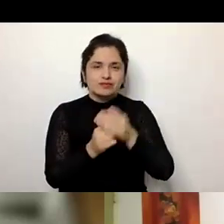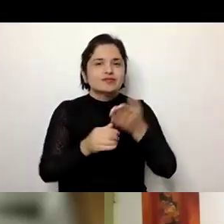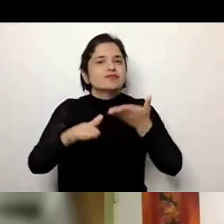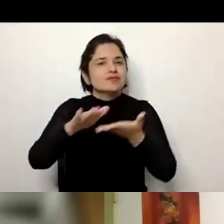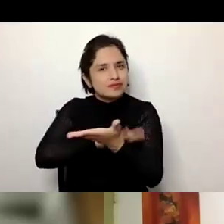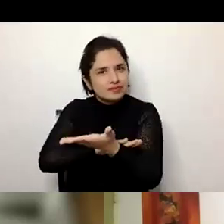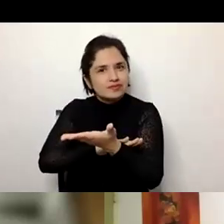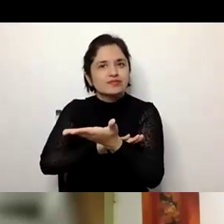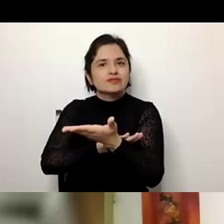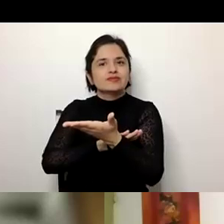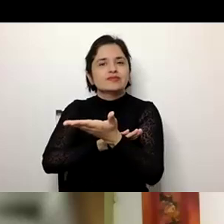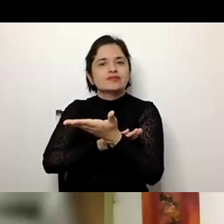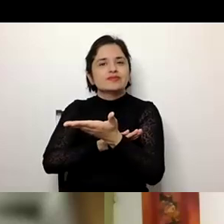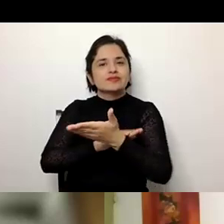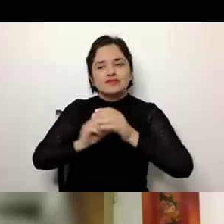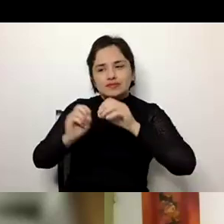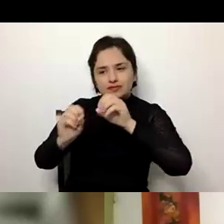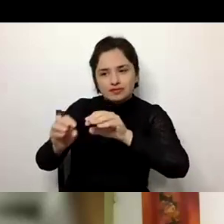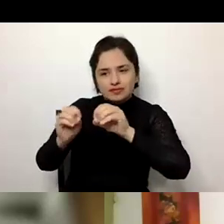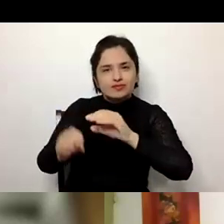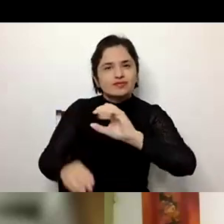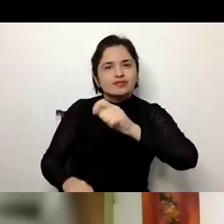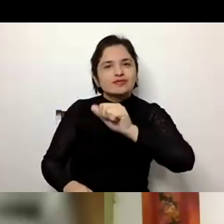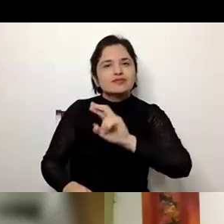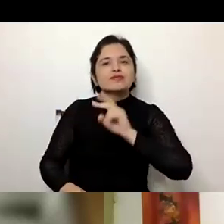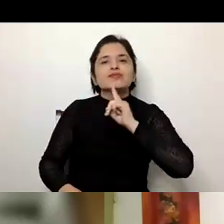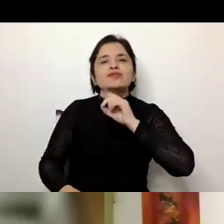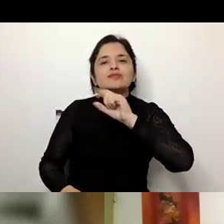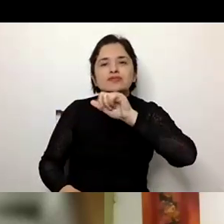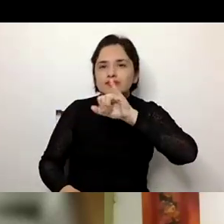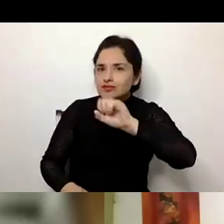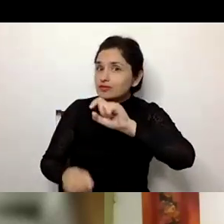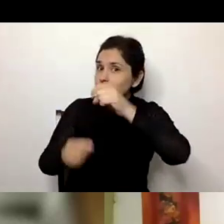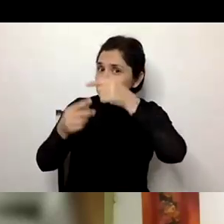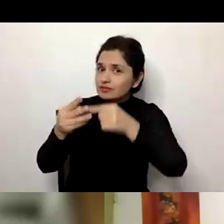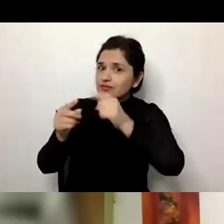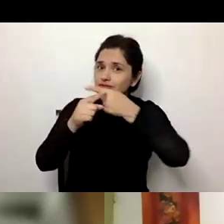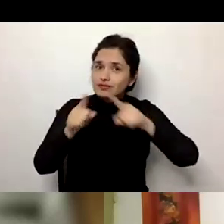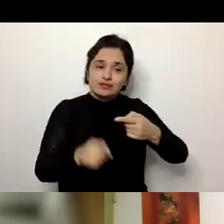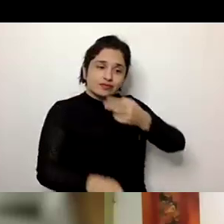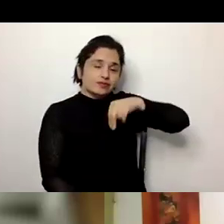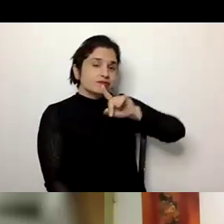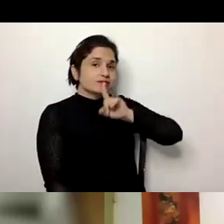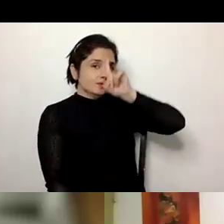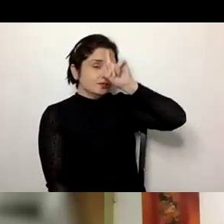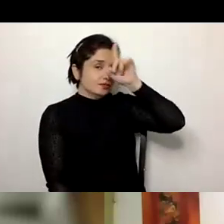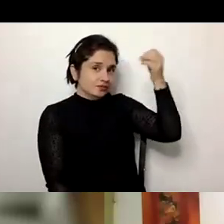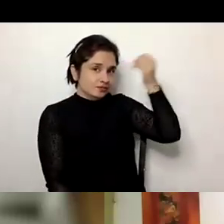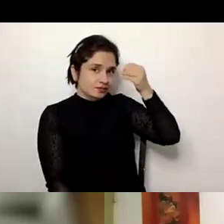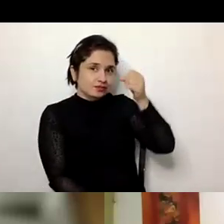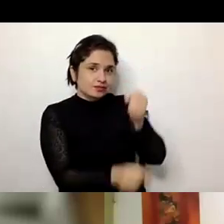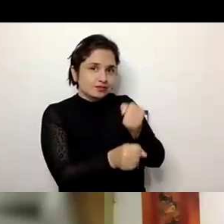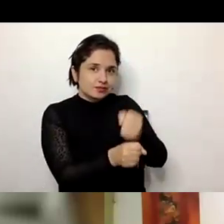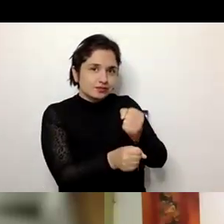gerontologia educacional, que são aspectos um pouco diferentes do que nós estamos acostumados a trabalhar.